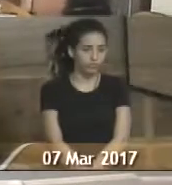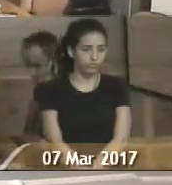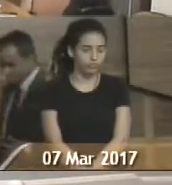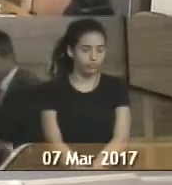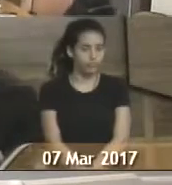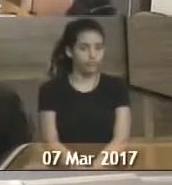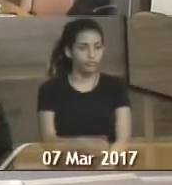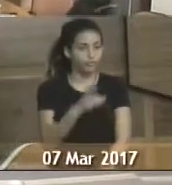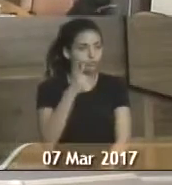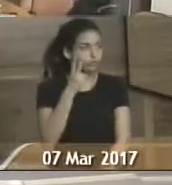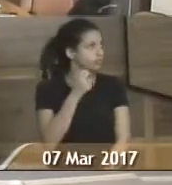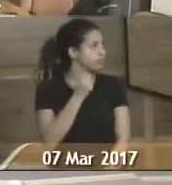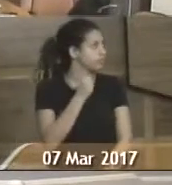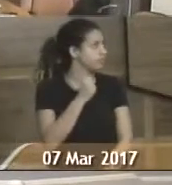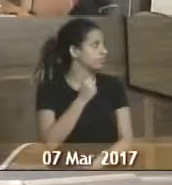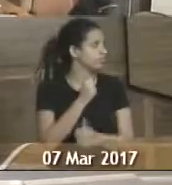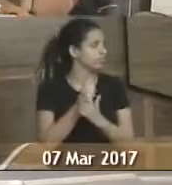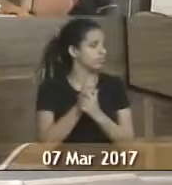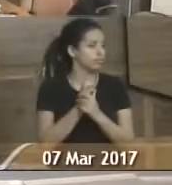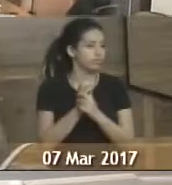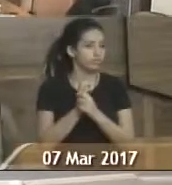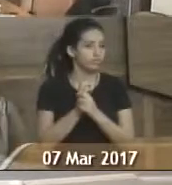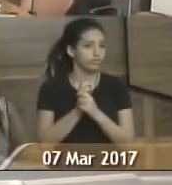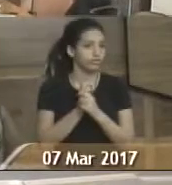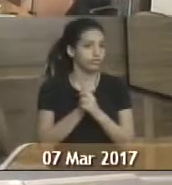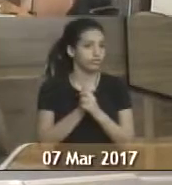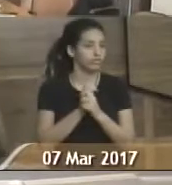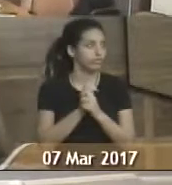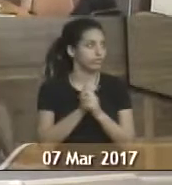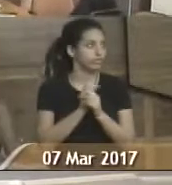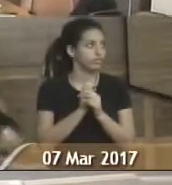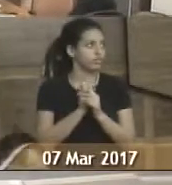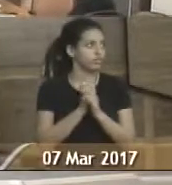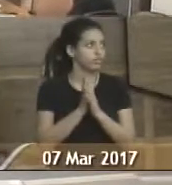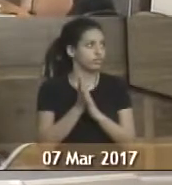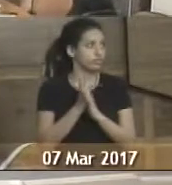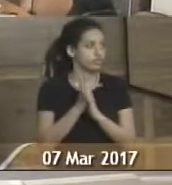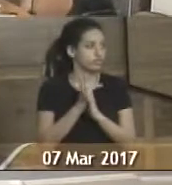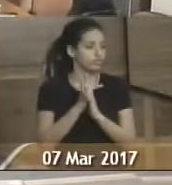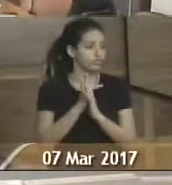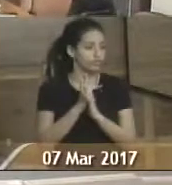O vereador chato do aparte, para contribuir com vossas excelências.